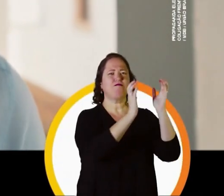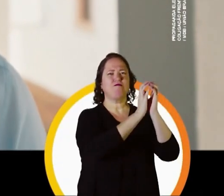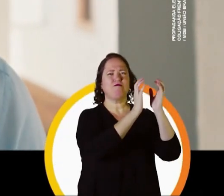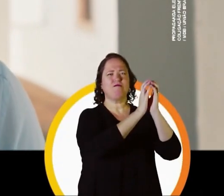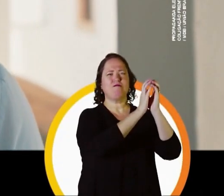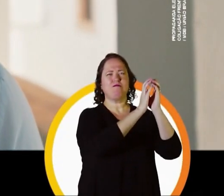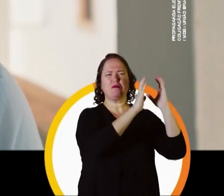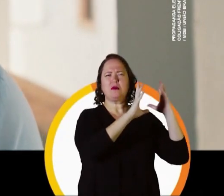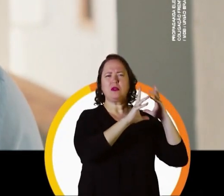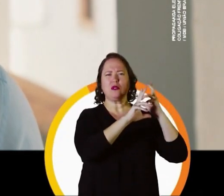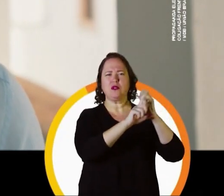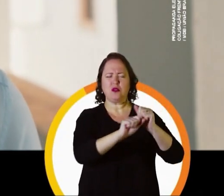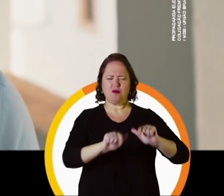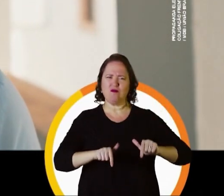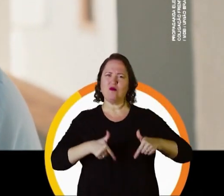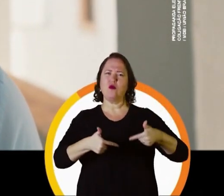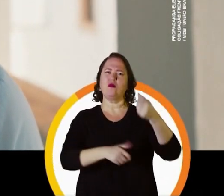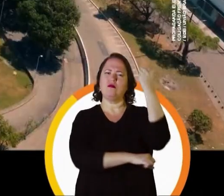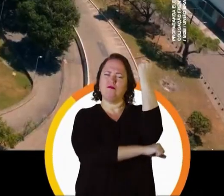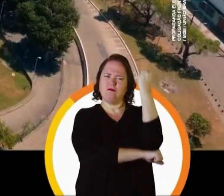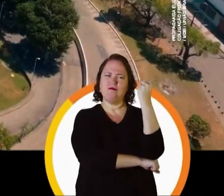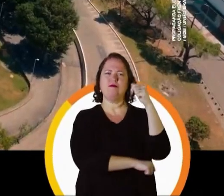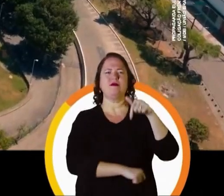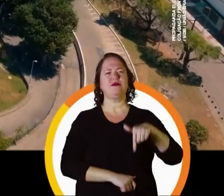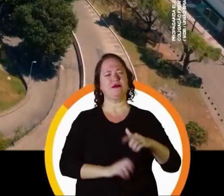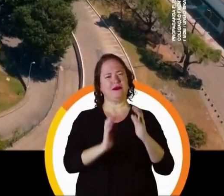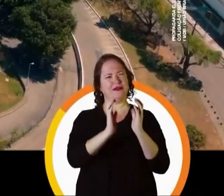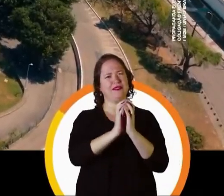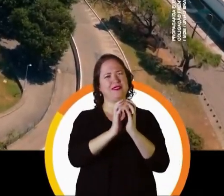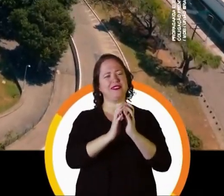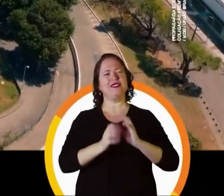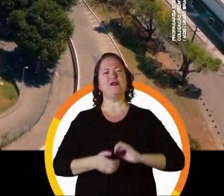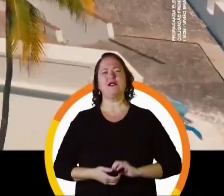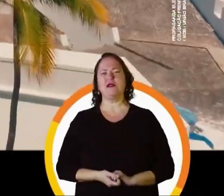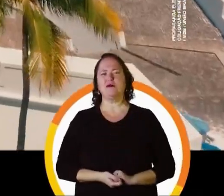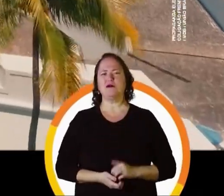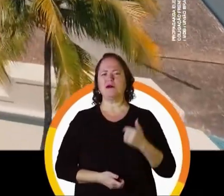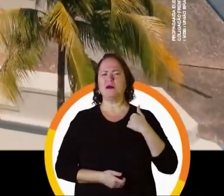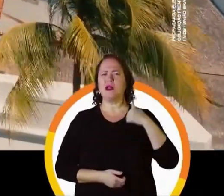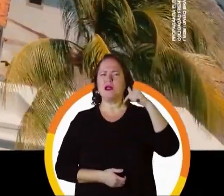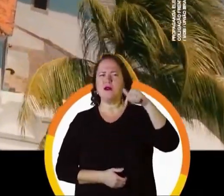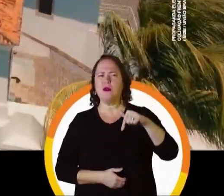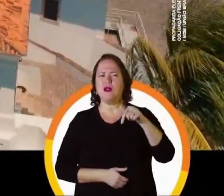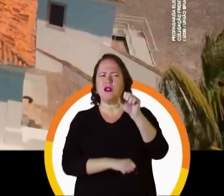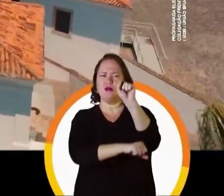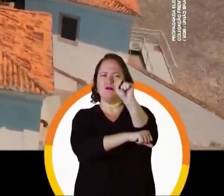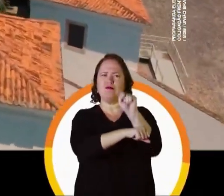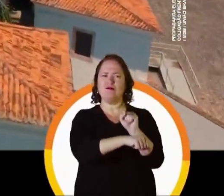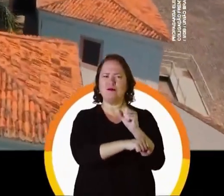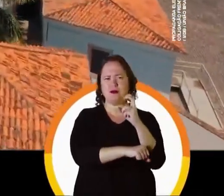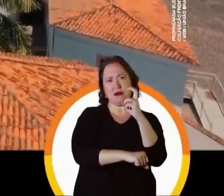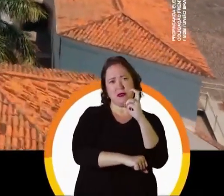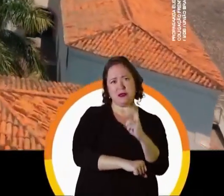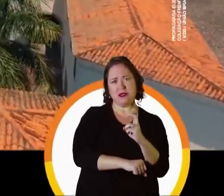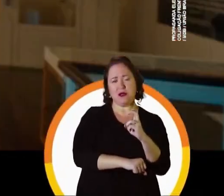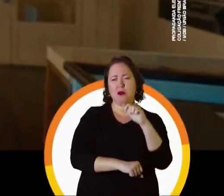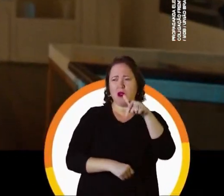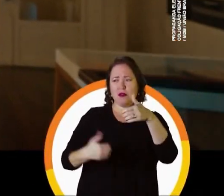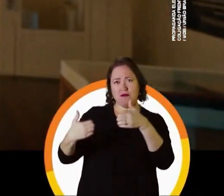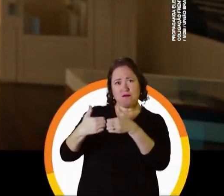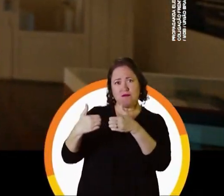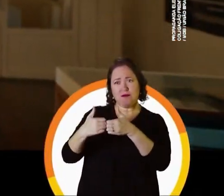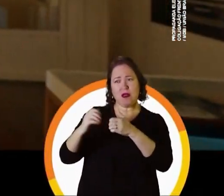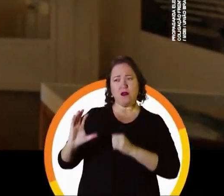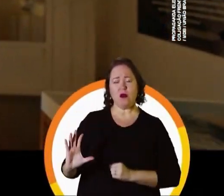de luta e de resistência como nós temos aqui no Recife. Pra quem não sabe, eu tô aqui no Forte das Cinco Pontas. E foi aqui bem